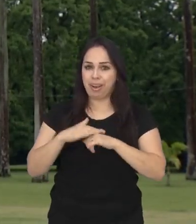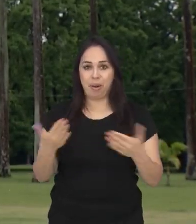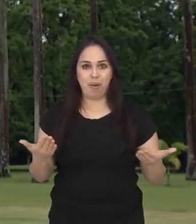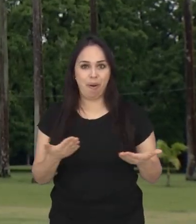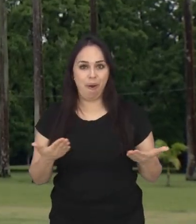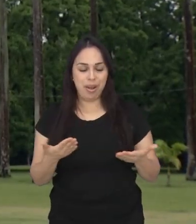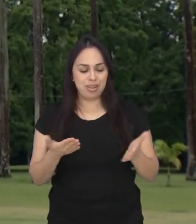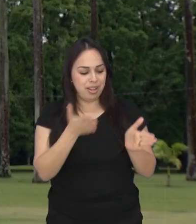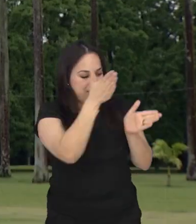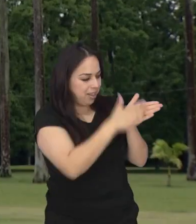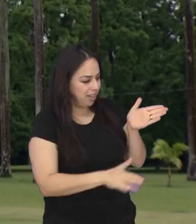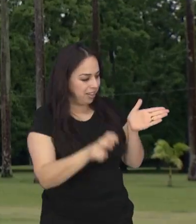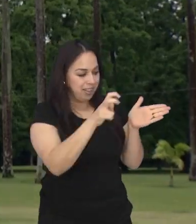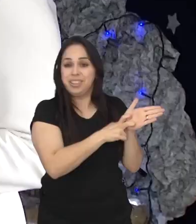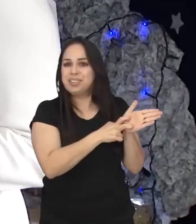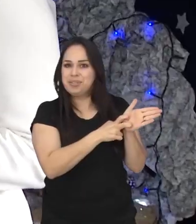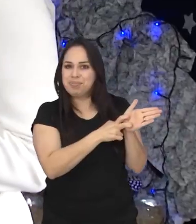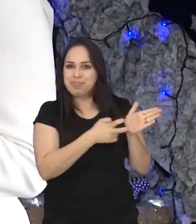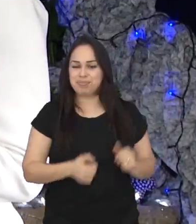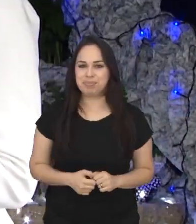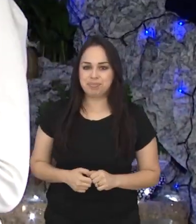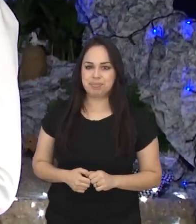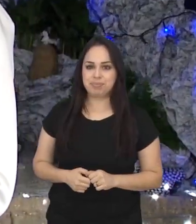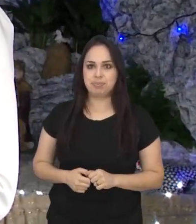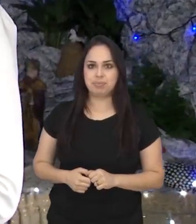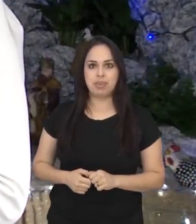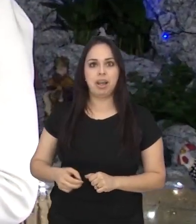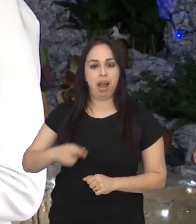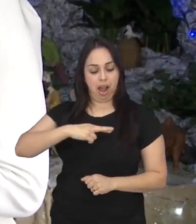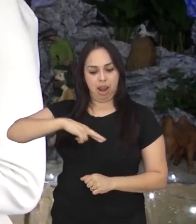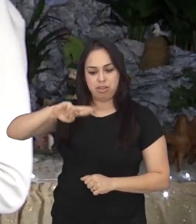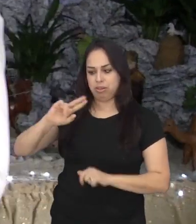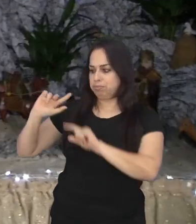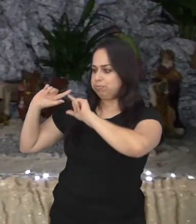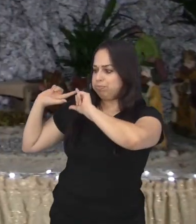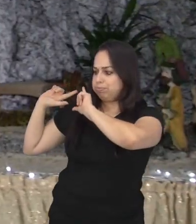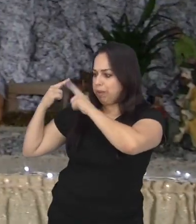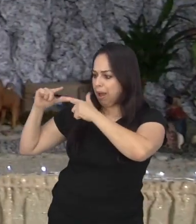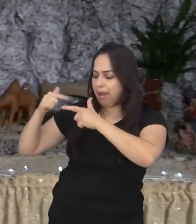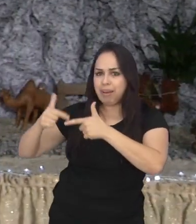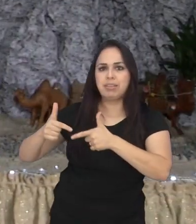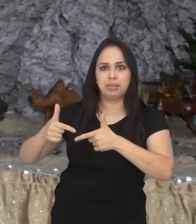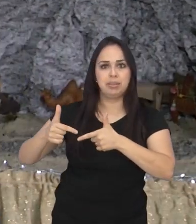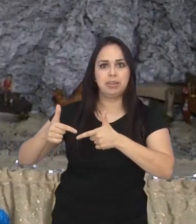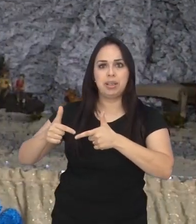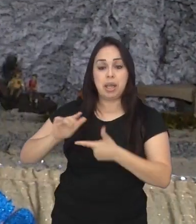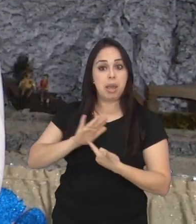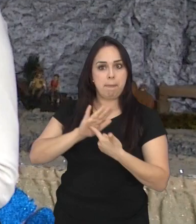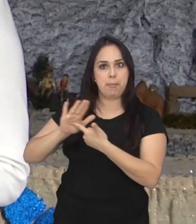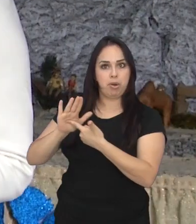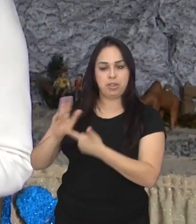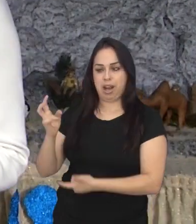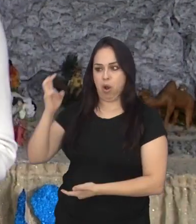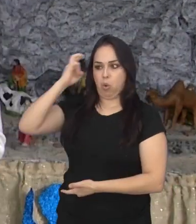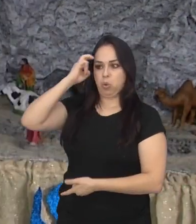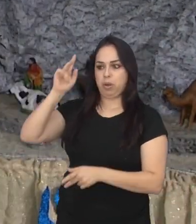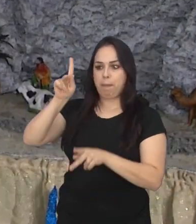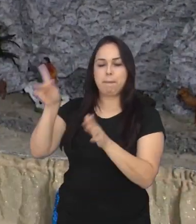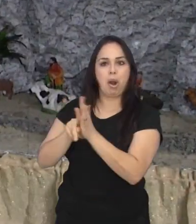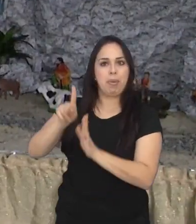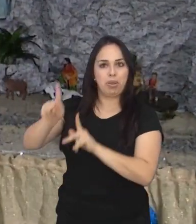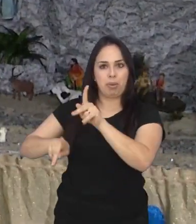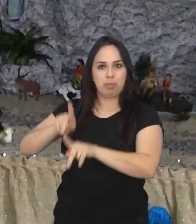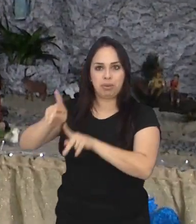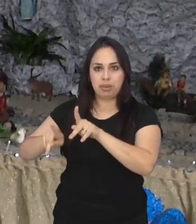é dia de Agenda Cultural. As tradições religiosas são partes significativas das expressões culturais de um